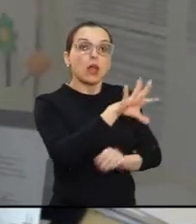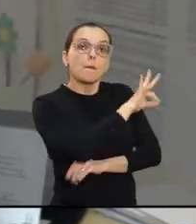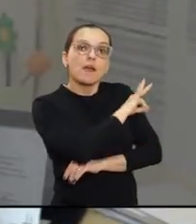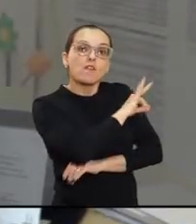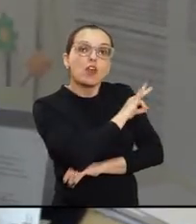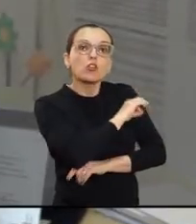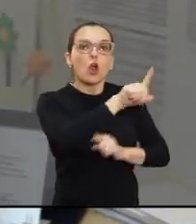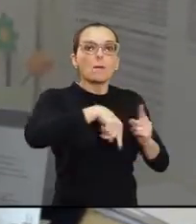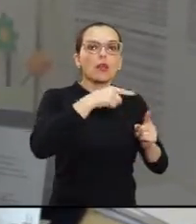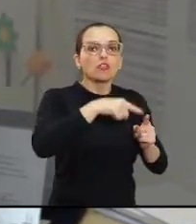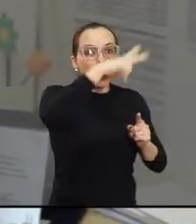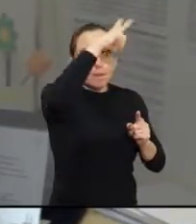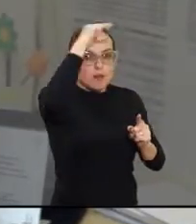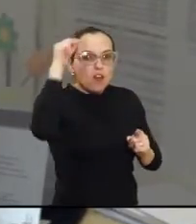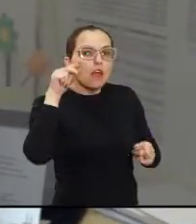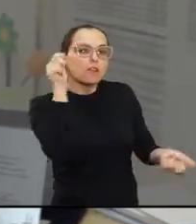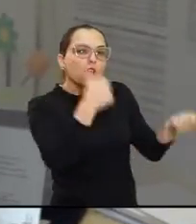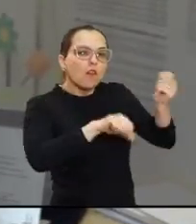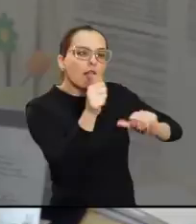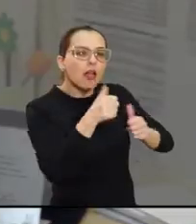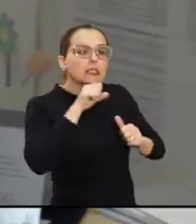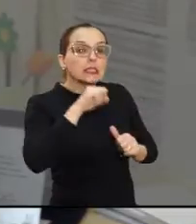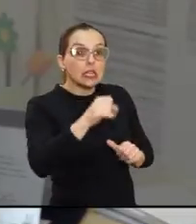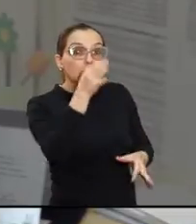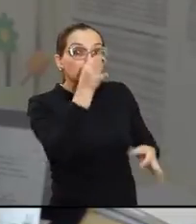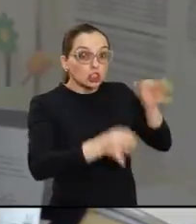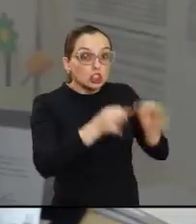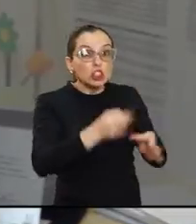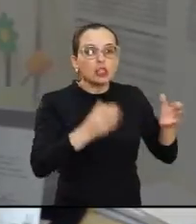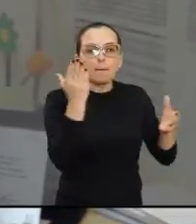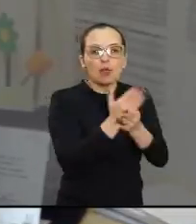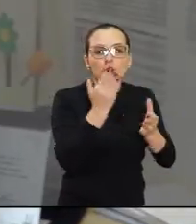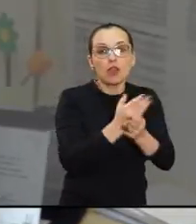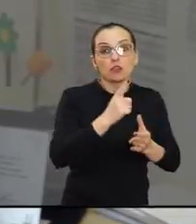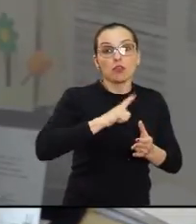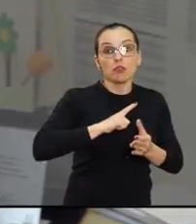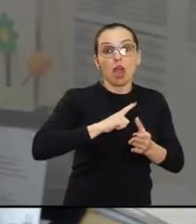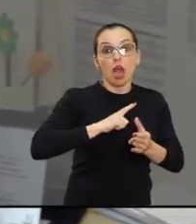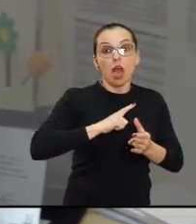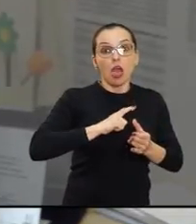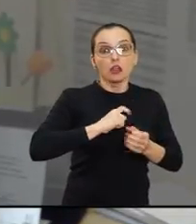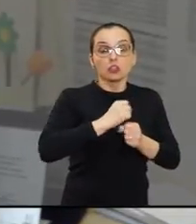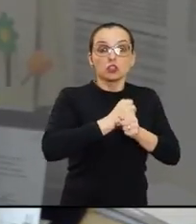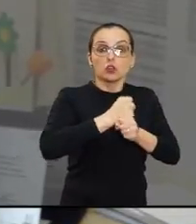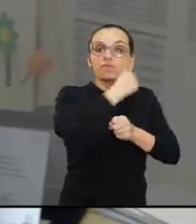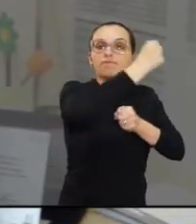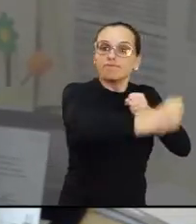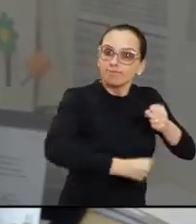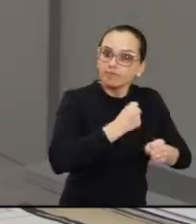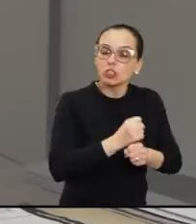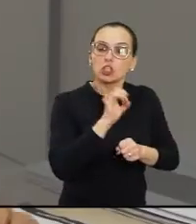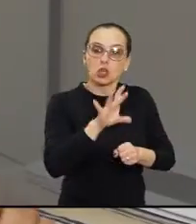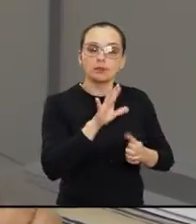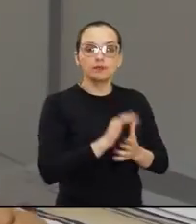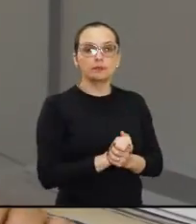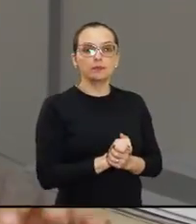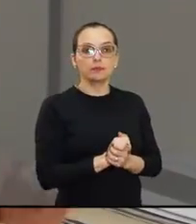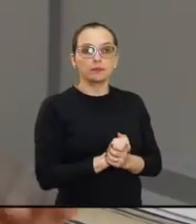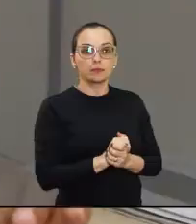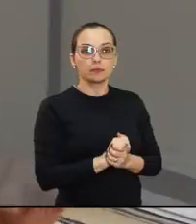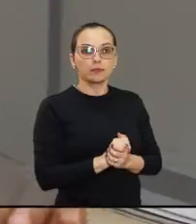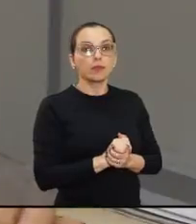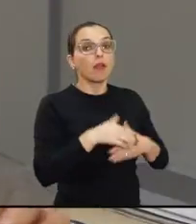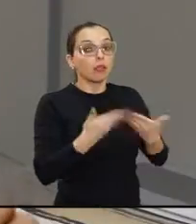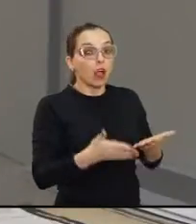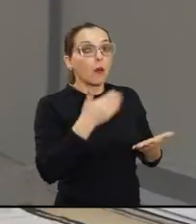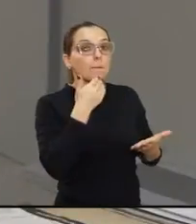estude e vê se há possibilidades de só cobrar, mandar para o fórum o ano seguinte. Nós estamos pedindo para